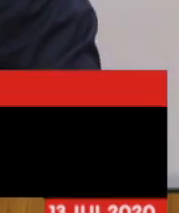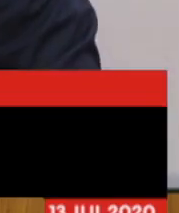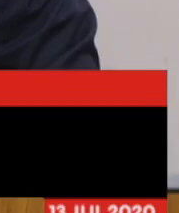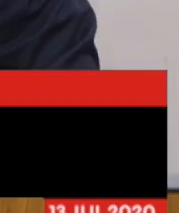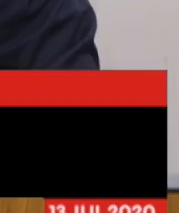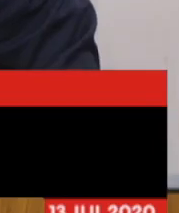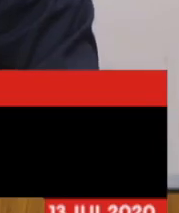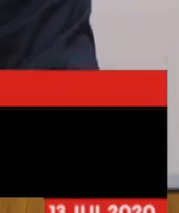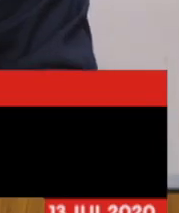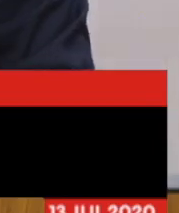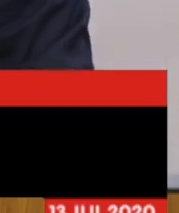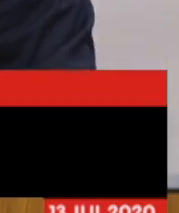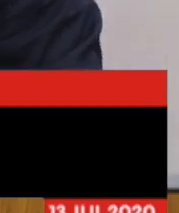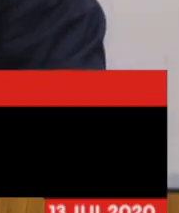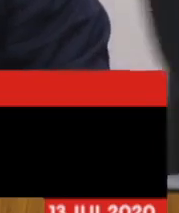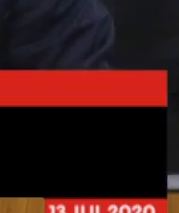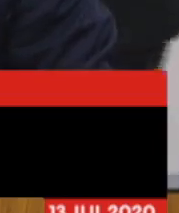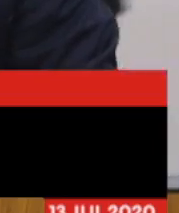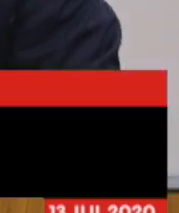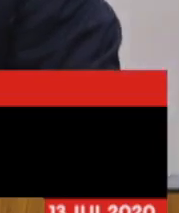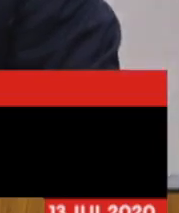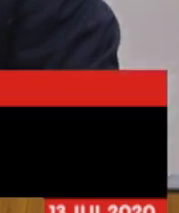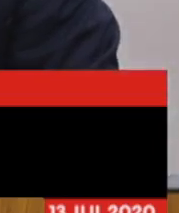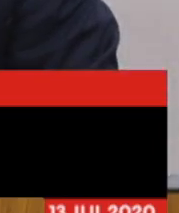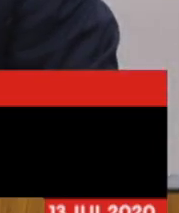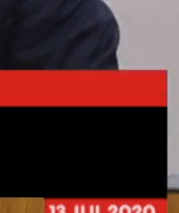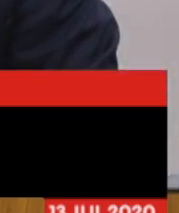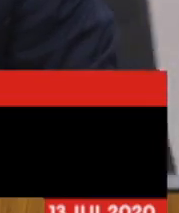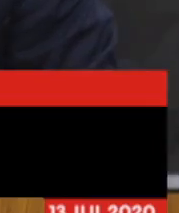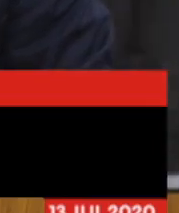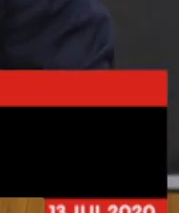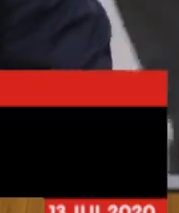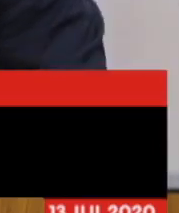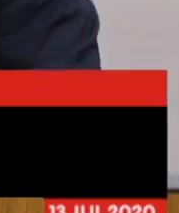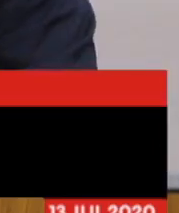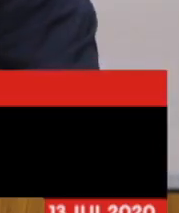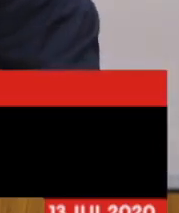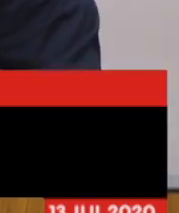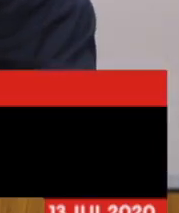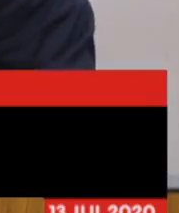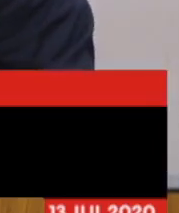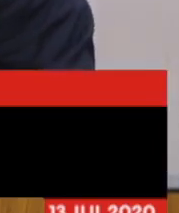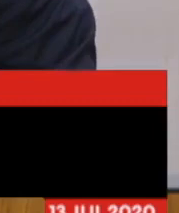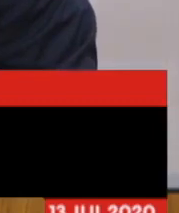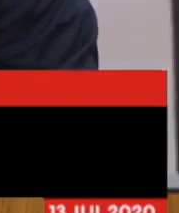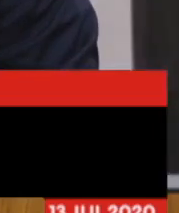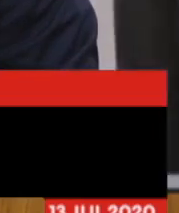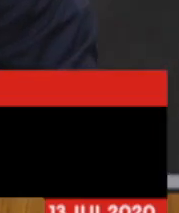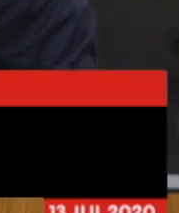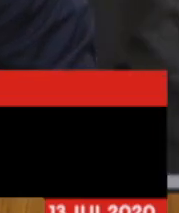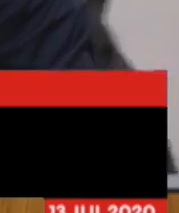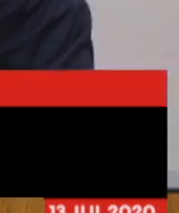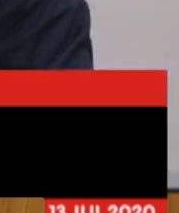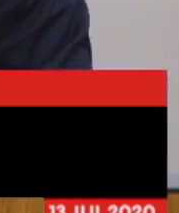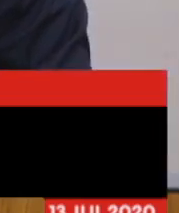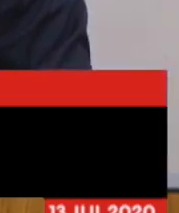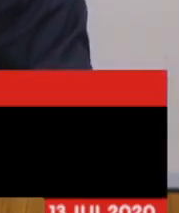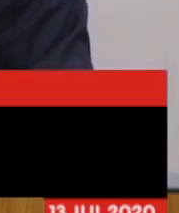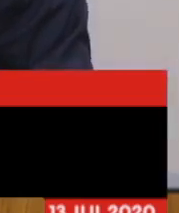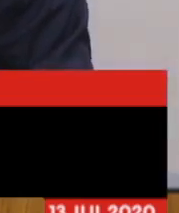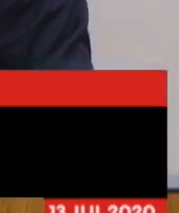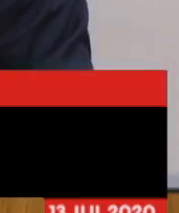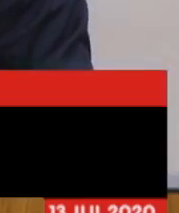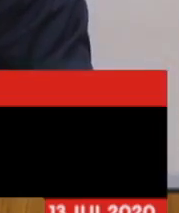deputado Gustavo Valadares, também presente nessa audiência. Agradecemos também